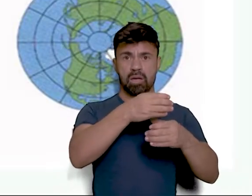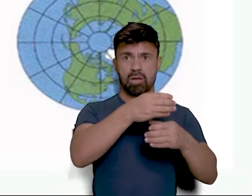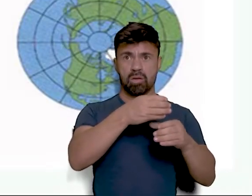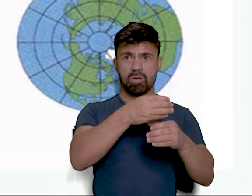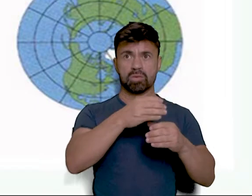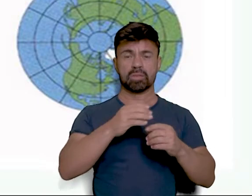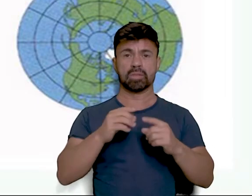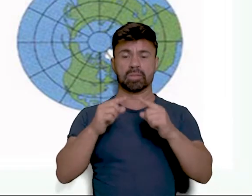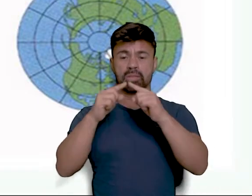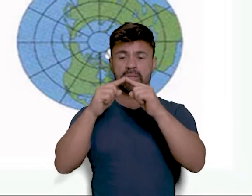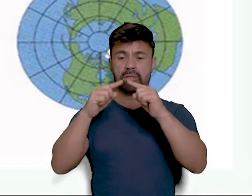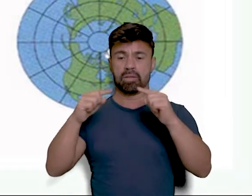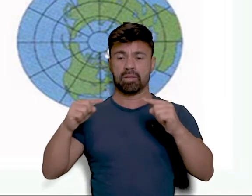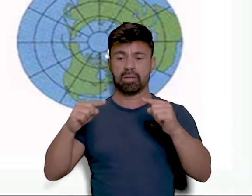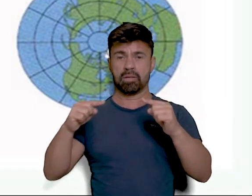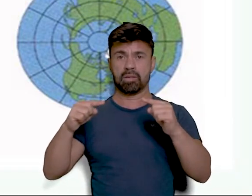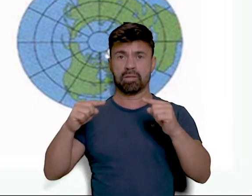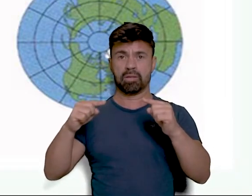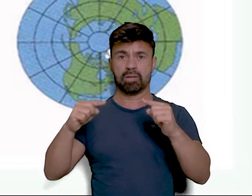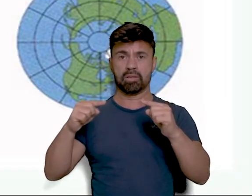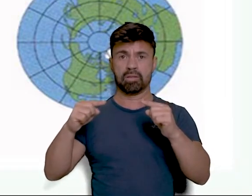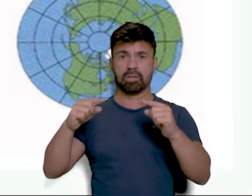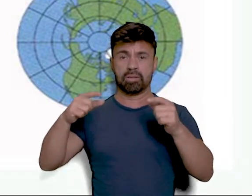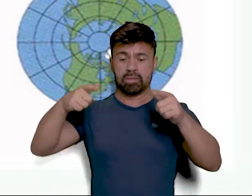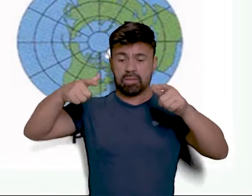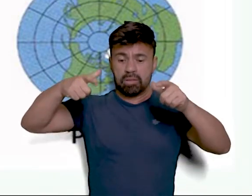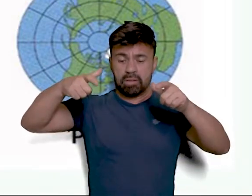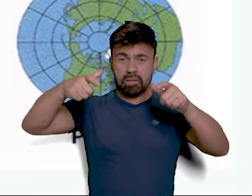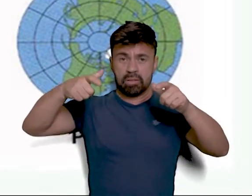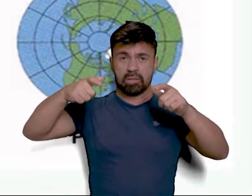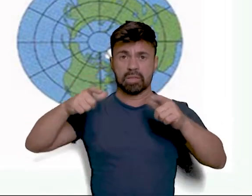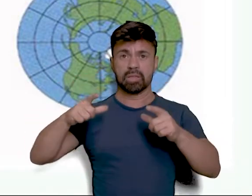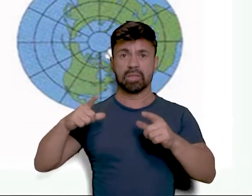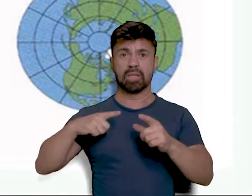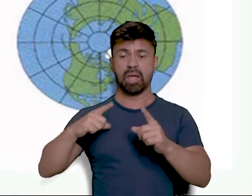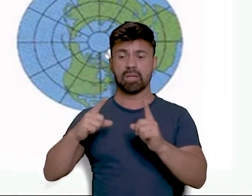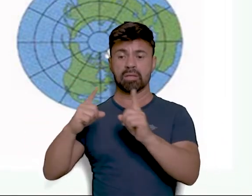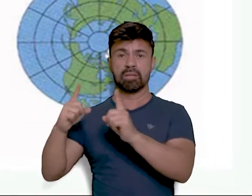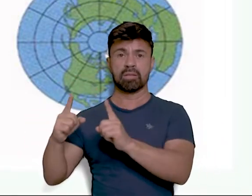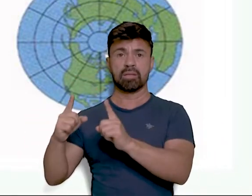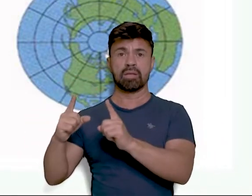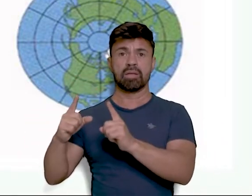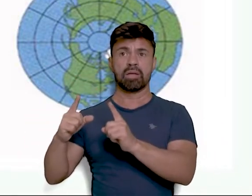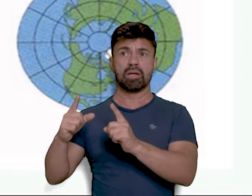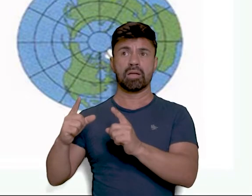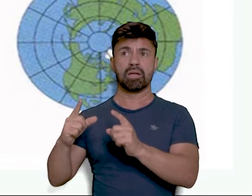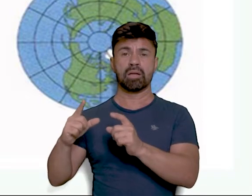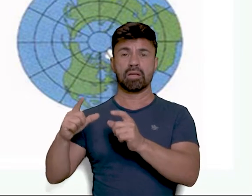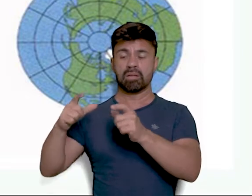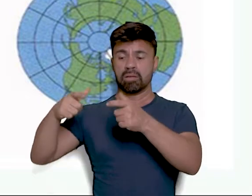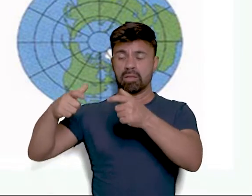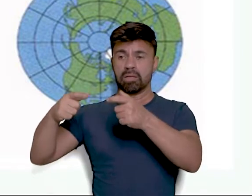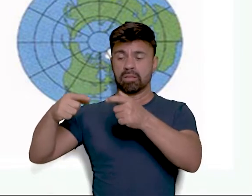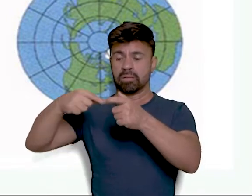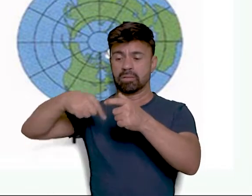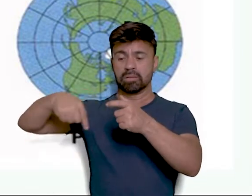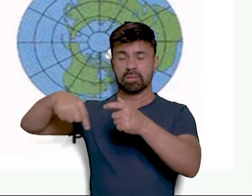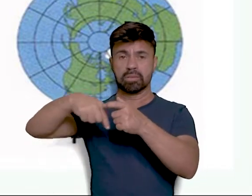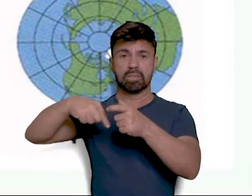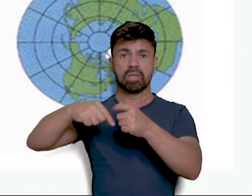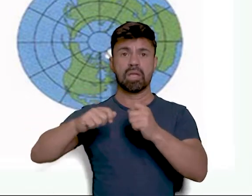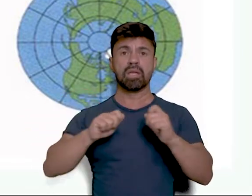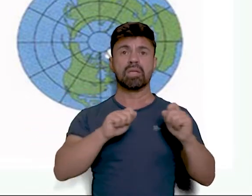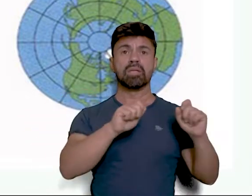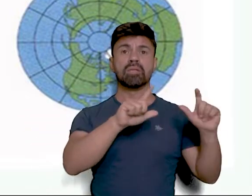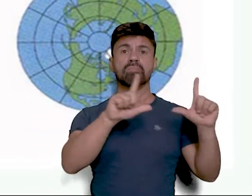cima, temos a cônica, que é a imagem tirada de cima para baixo e temos a azimutal em cima. Imagens